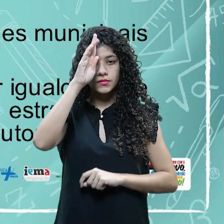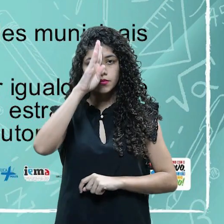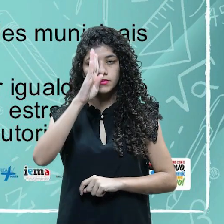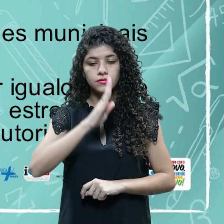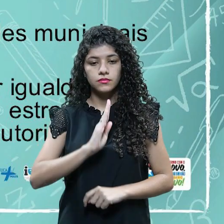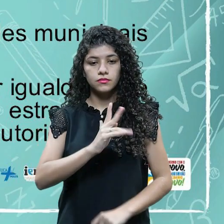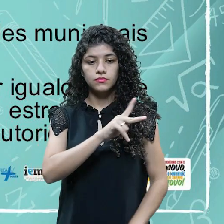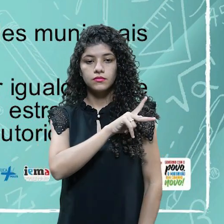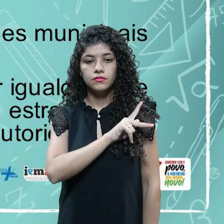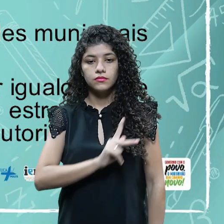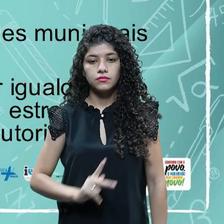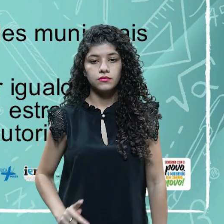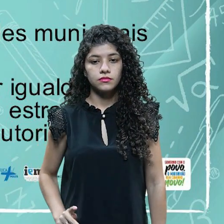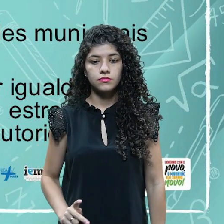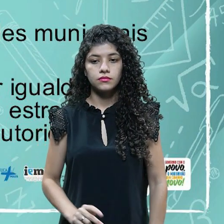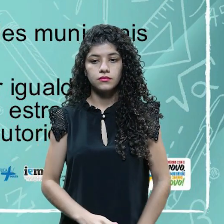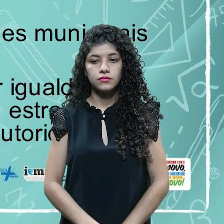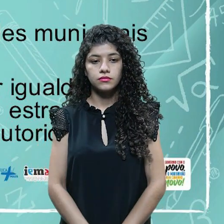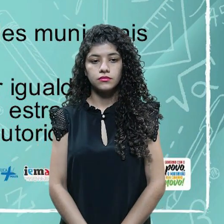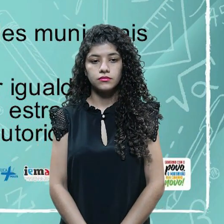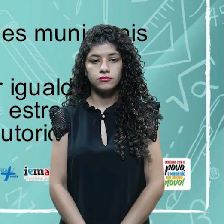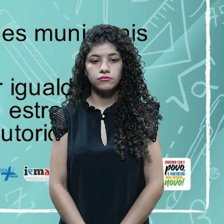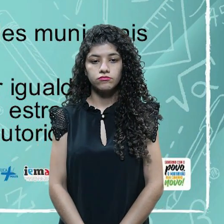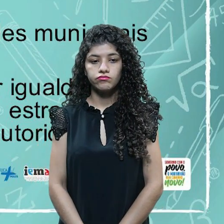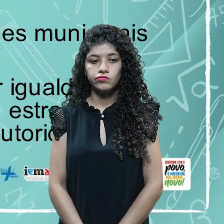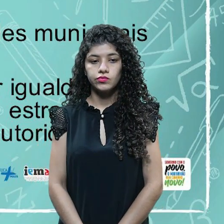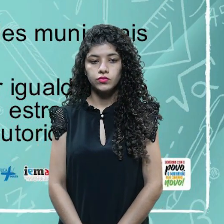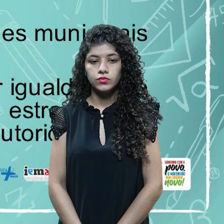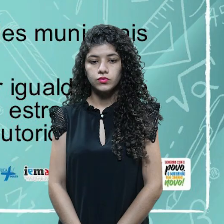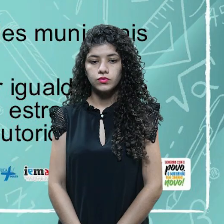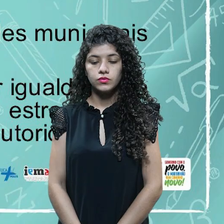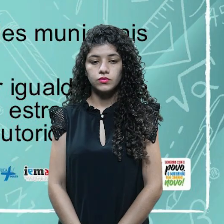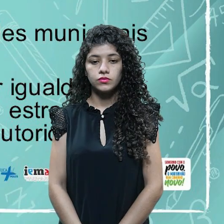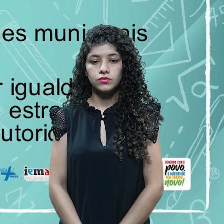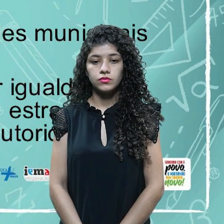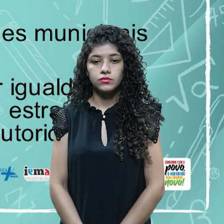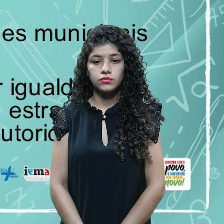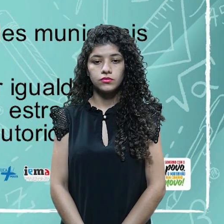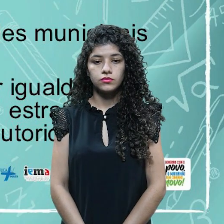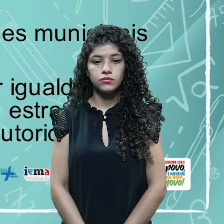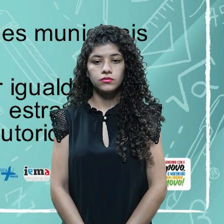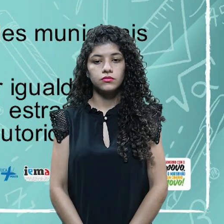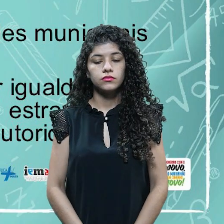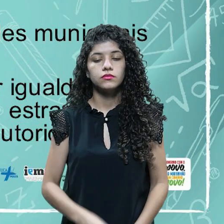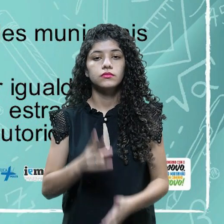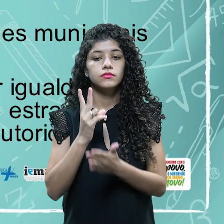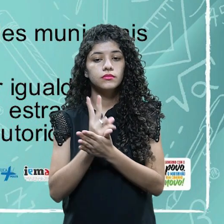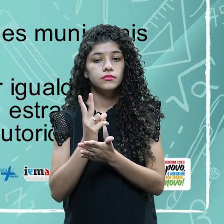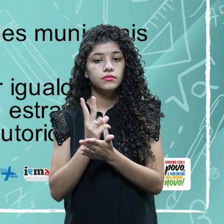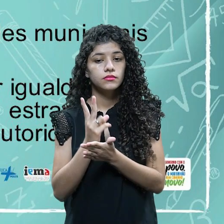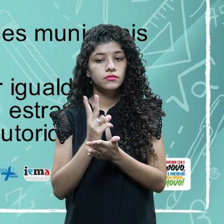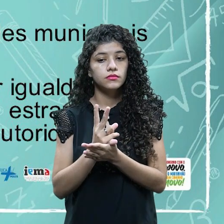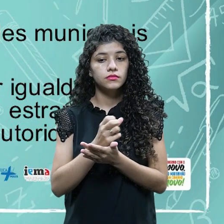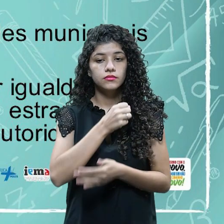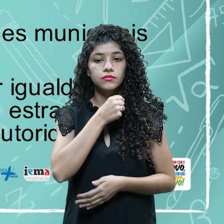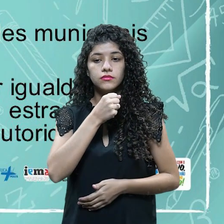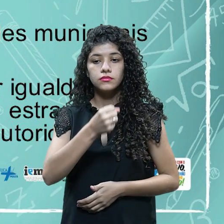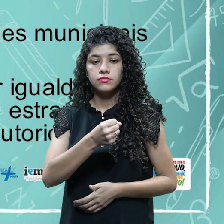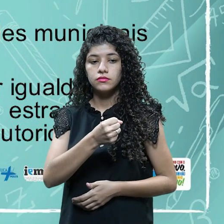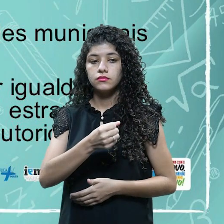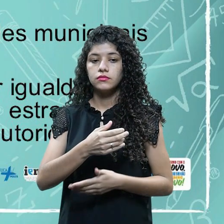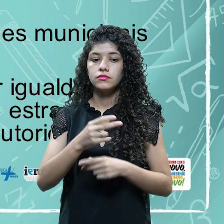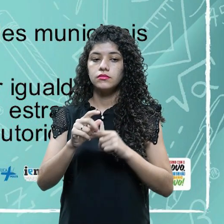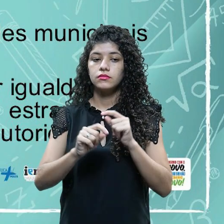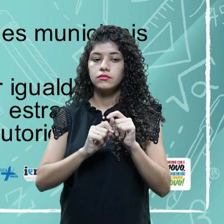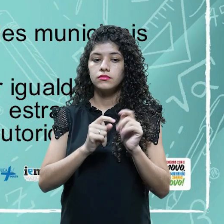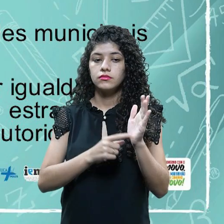Ou o vice-presidente, né, na ausência do primeiro do presidente, Sempre presidirá a cerimônia a que